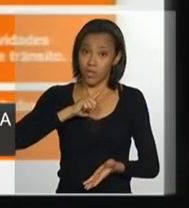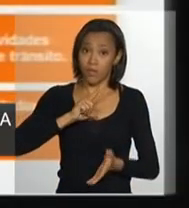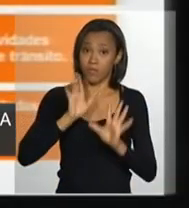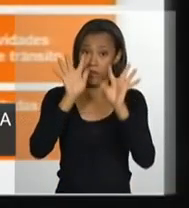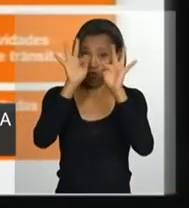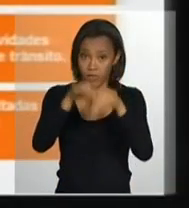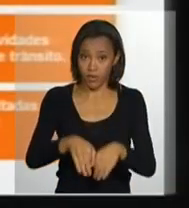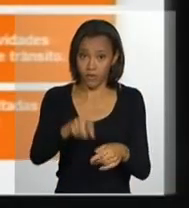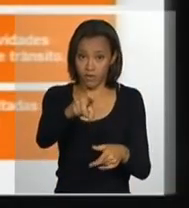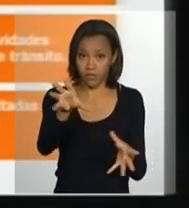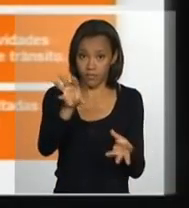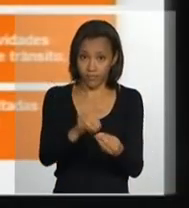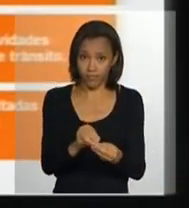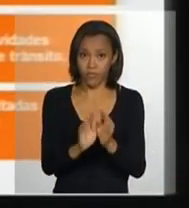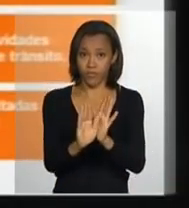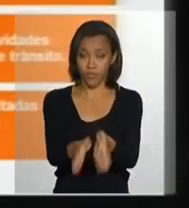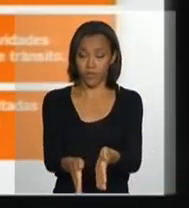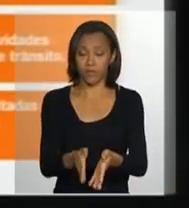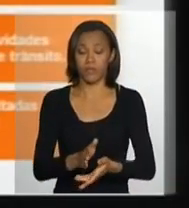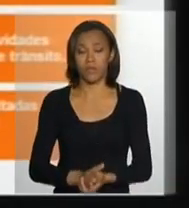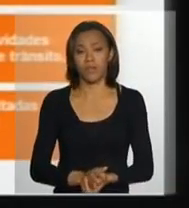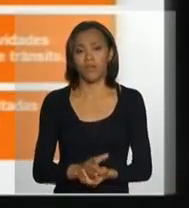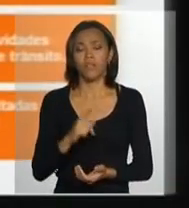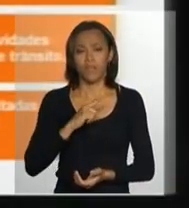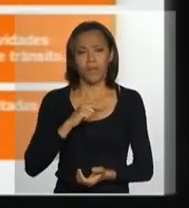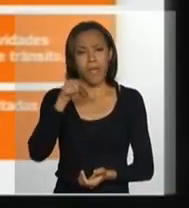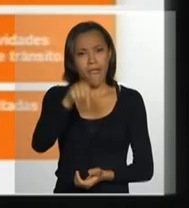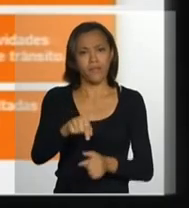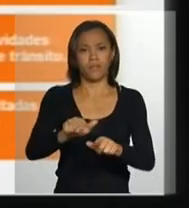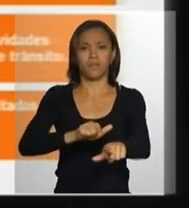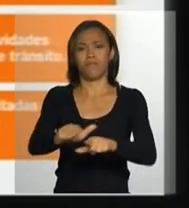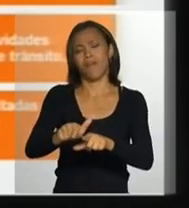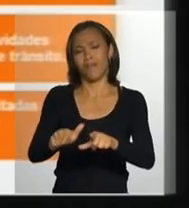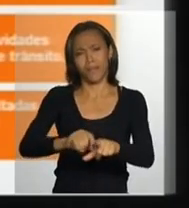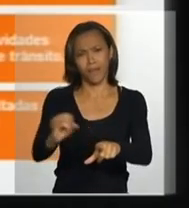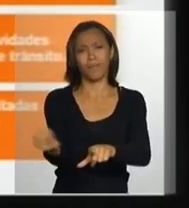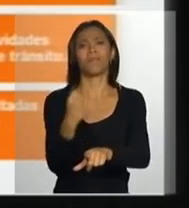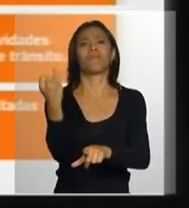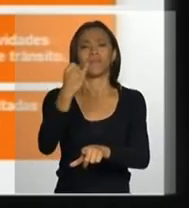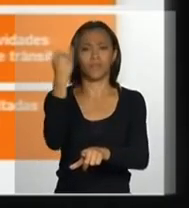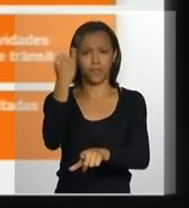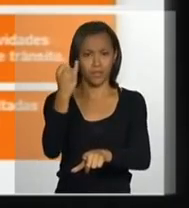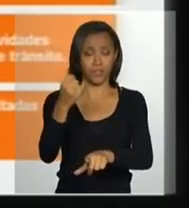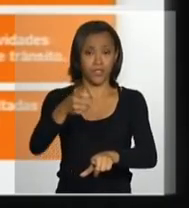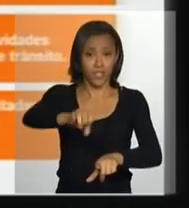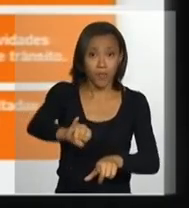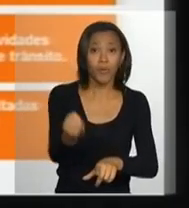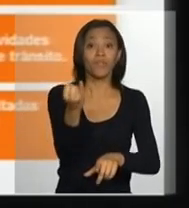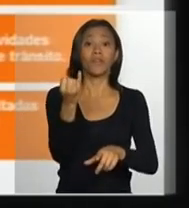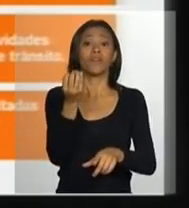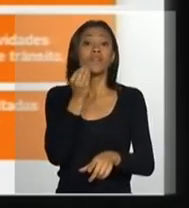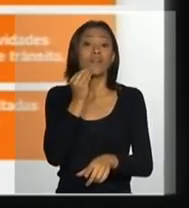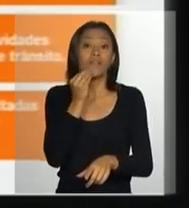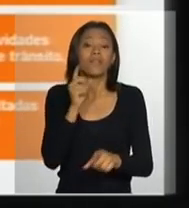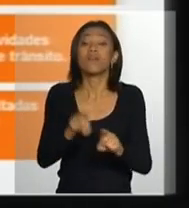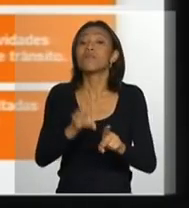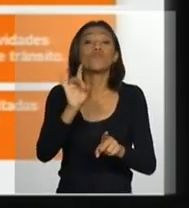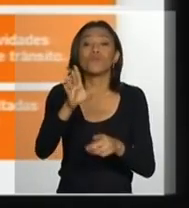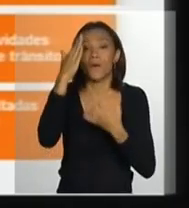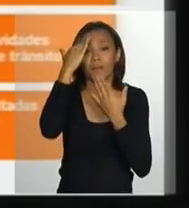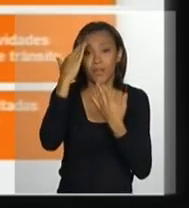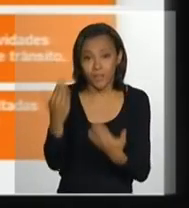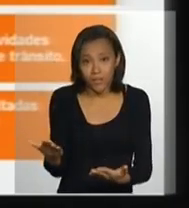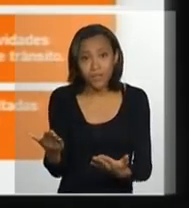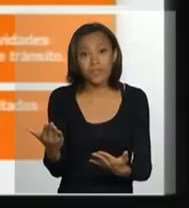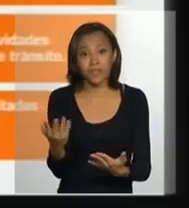finalizar, essa operação que é importantíssima e que a gente aproveita para não só agradecer, ministro Cardoso,